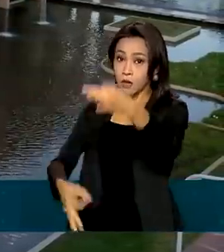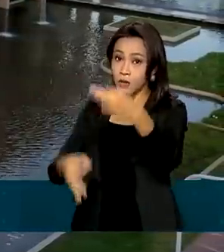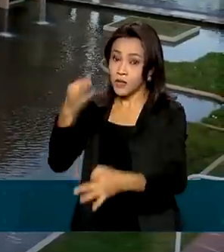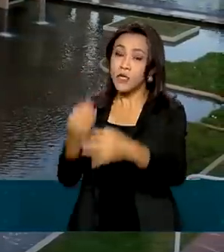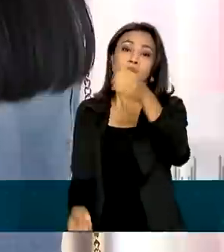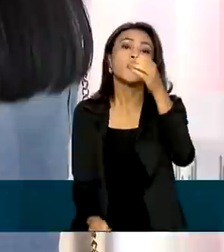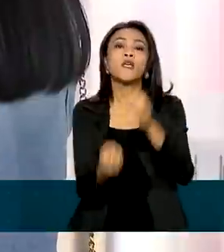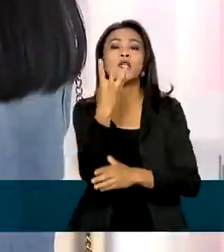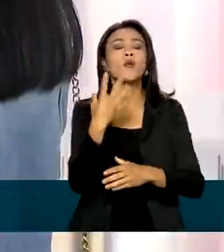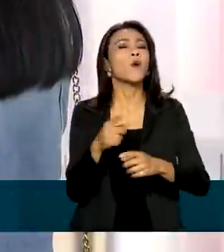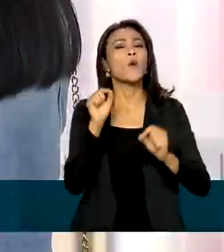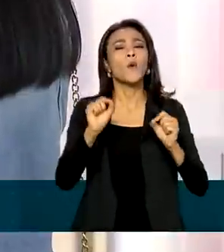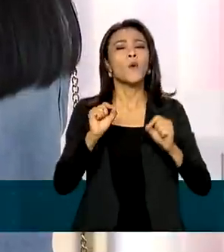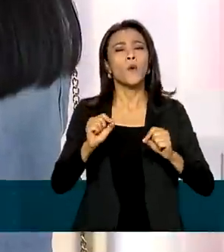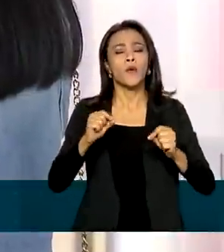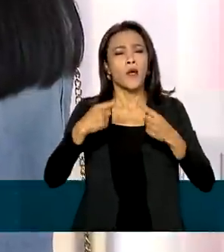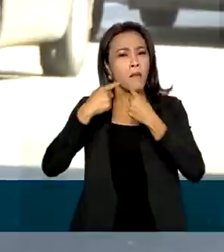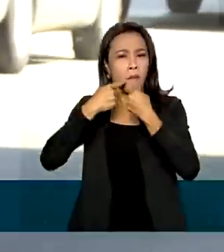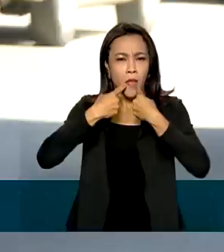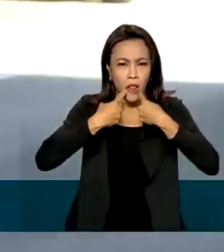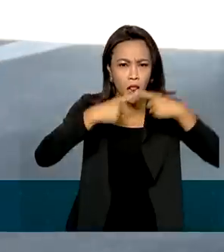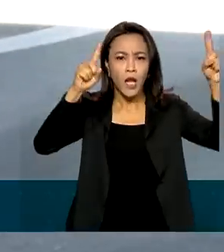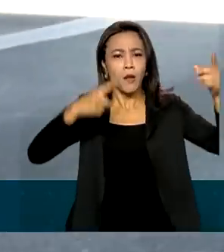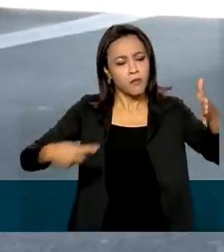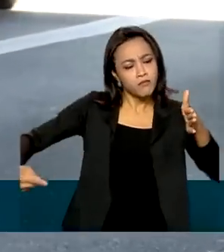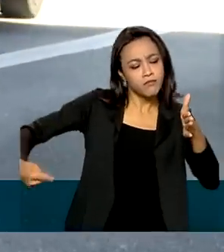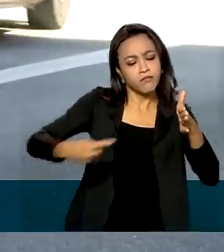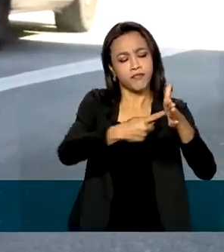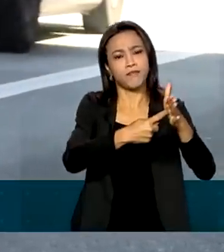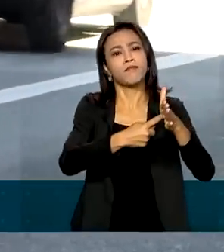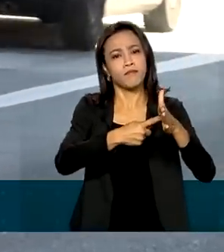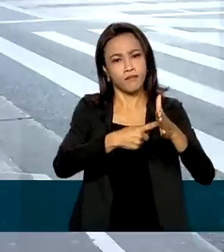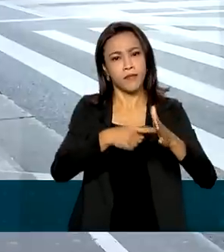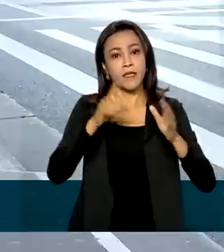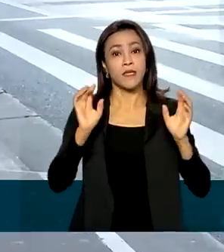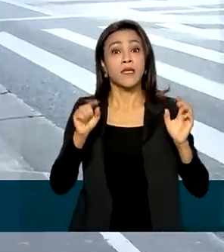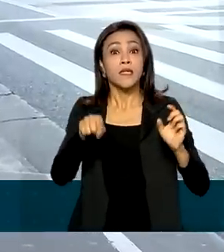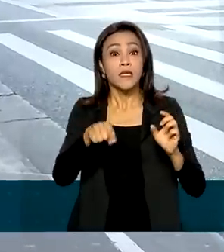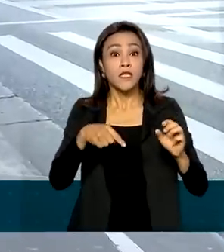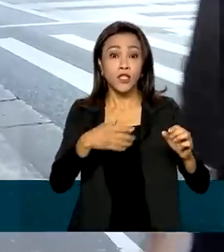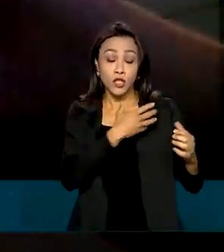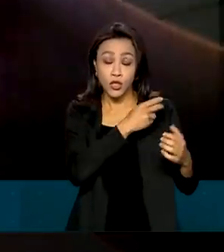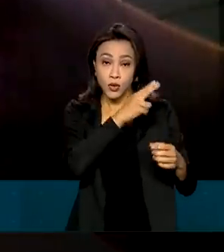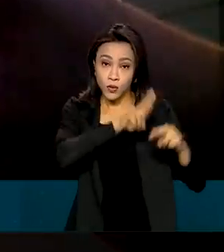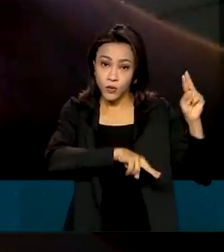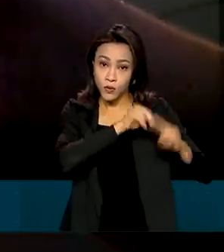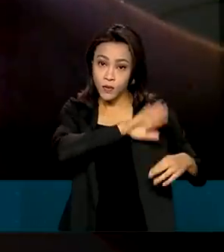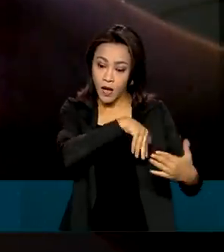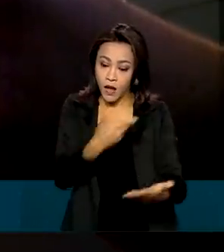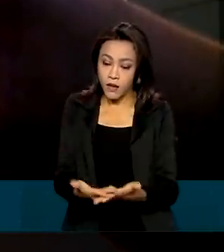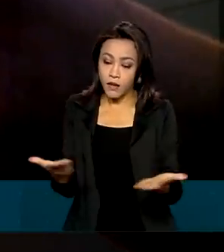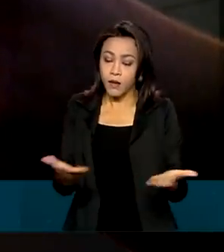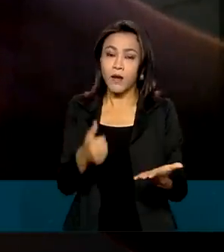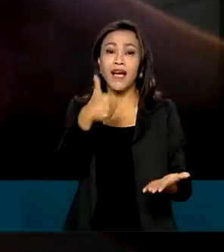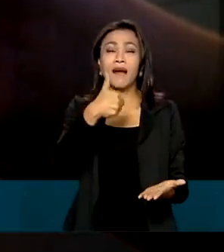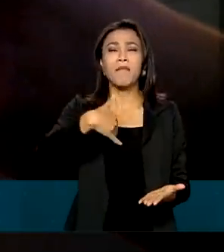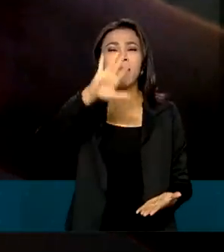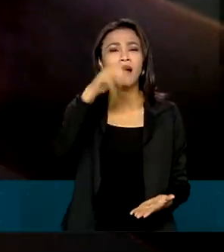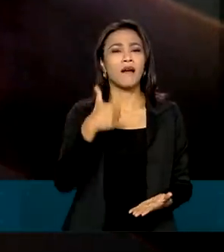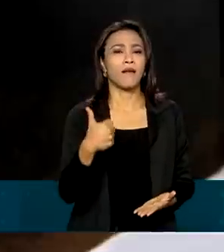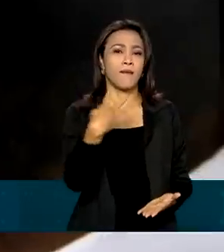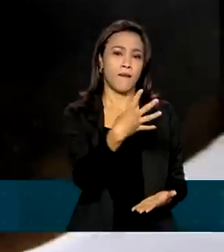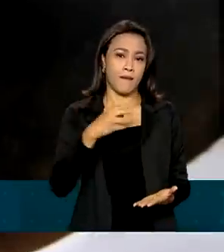específico para o consumidor denunciar e, de junho até agora, foram recebidas mais de 14 mil